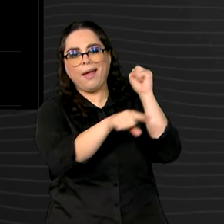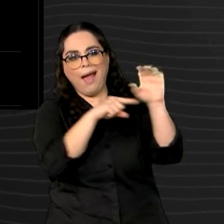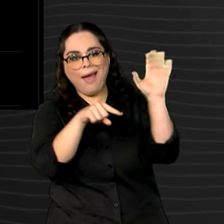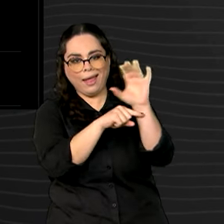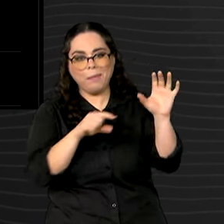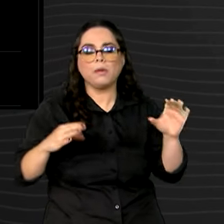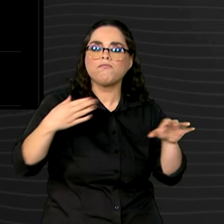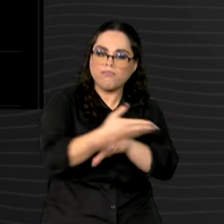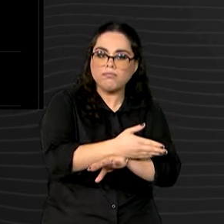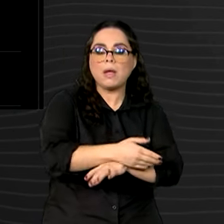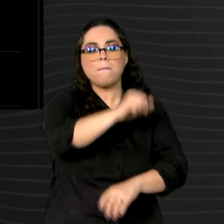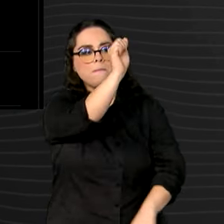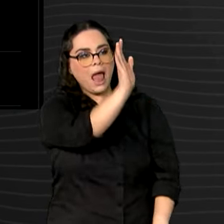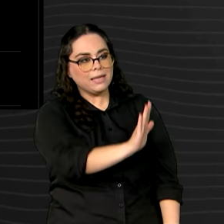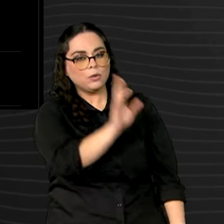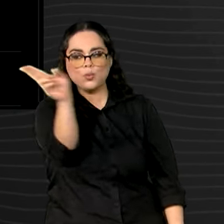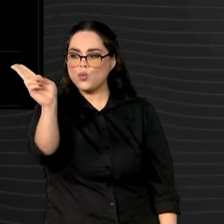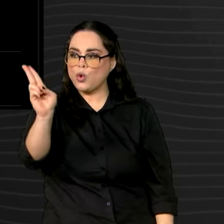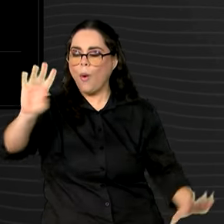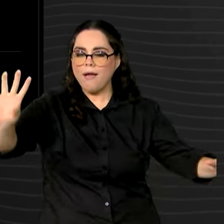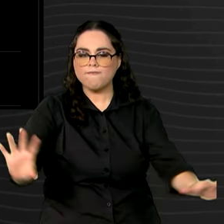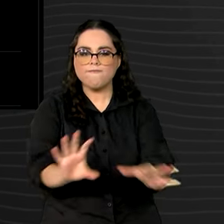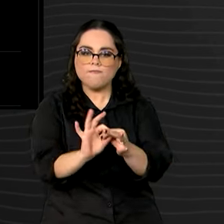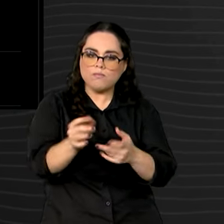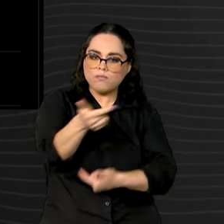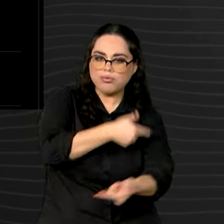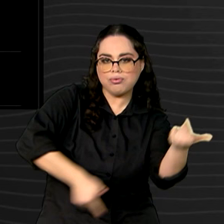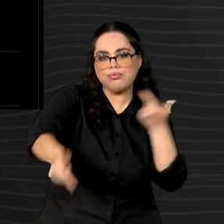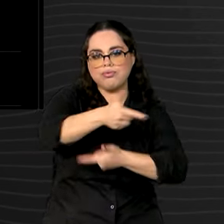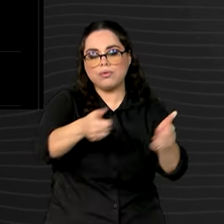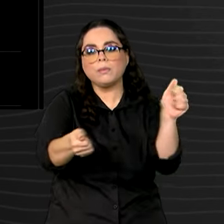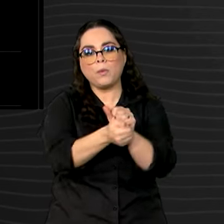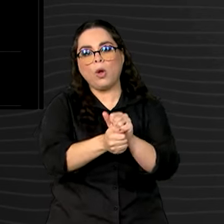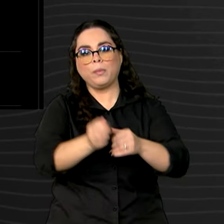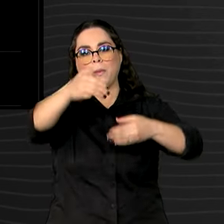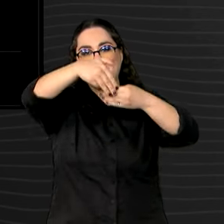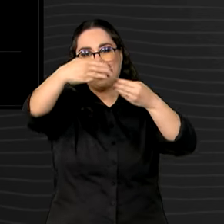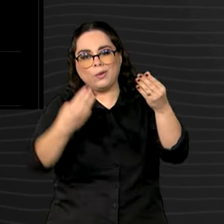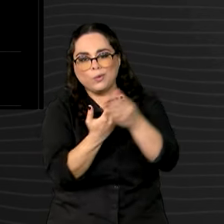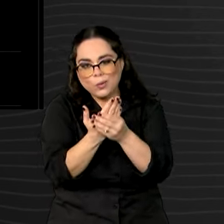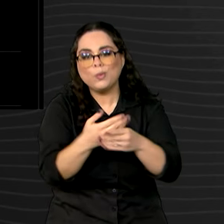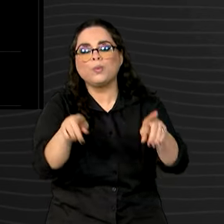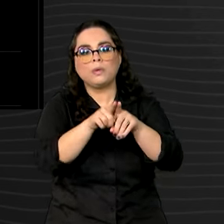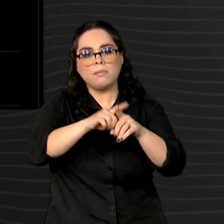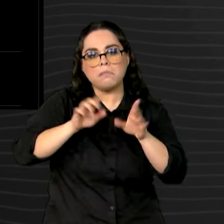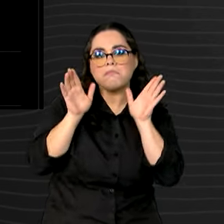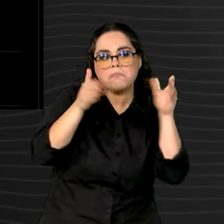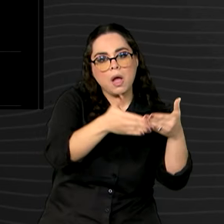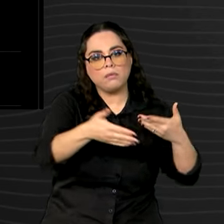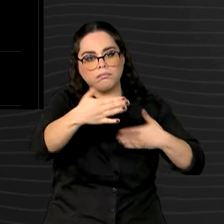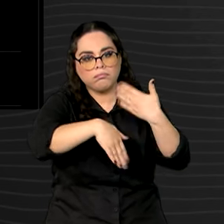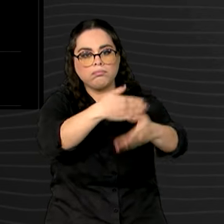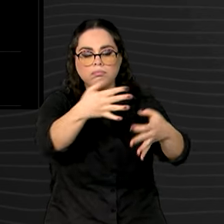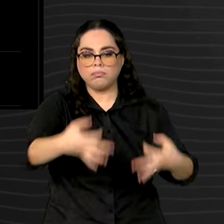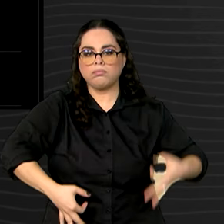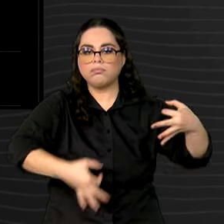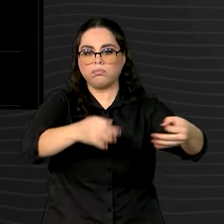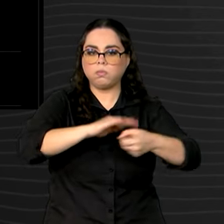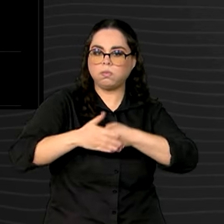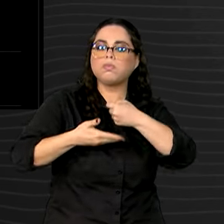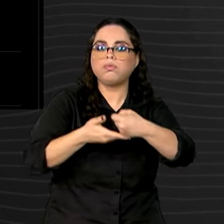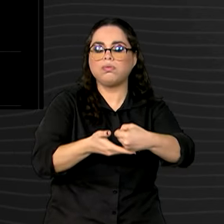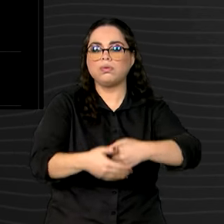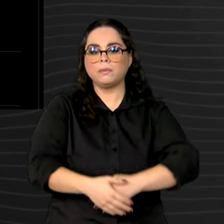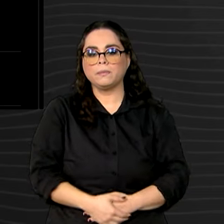disse que Brasil e Uruguai seguirão juntos, trabalhando juntos no Mercosul e em outros fóruns pelo desenvolvimento justo e sustentável.